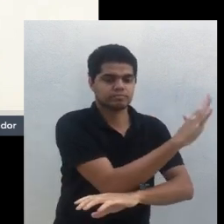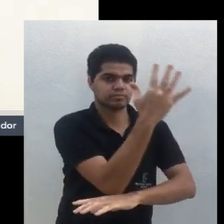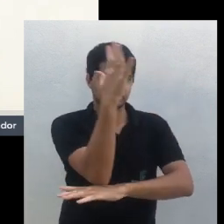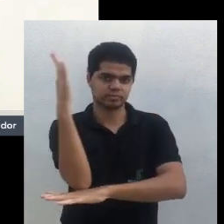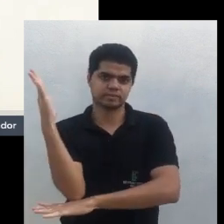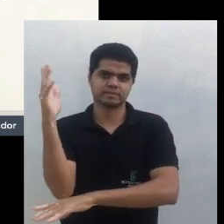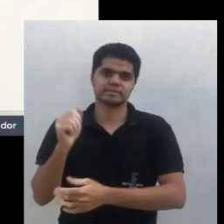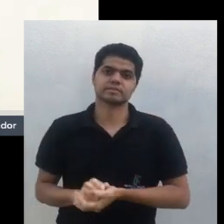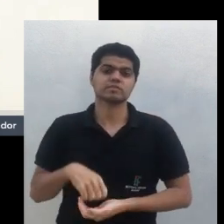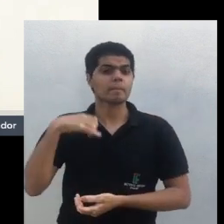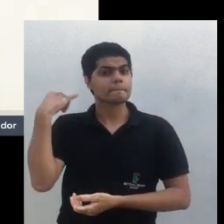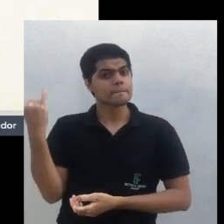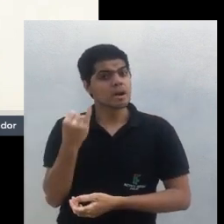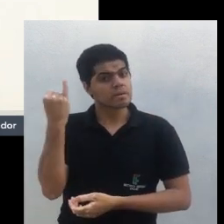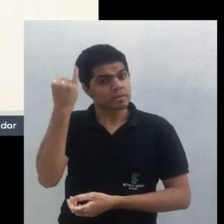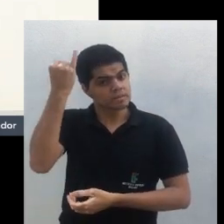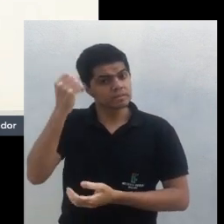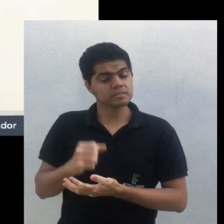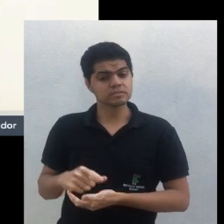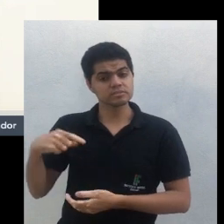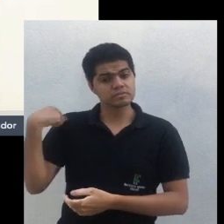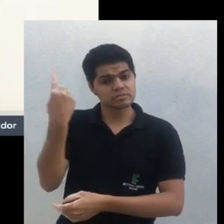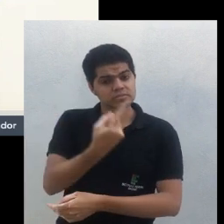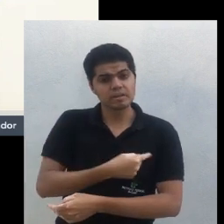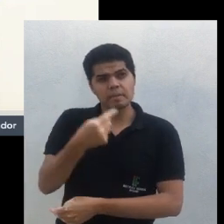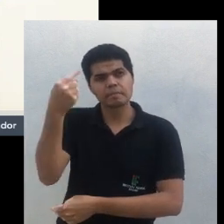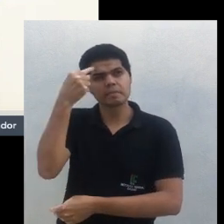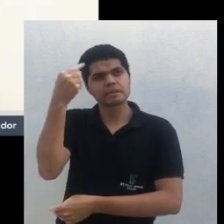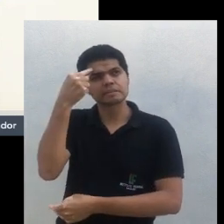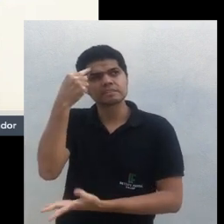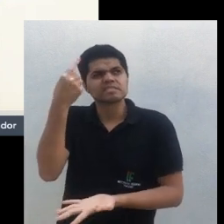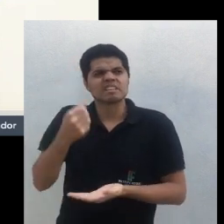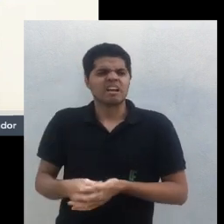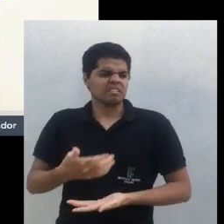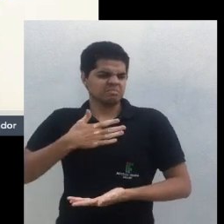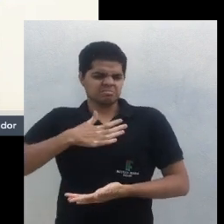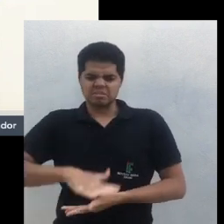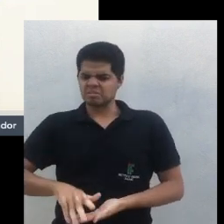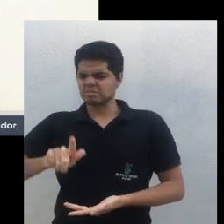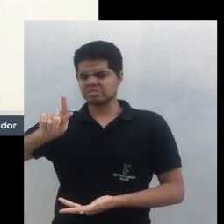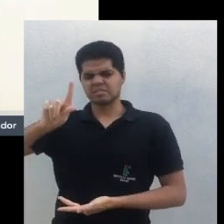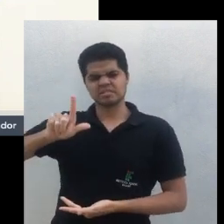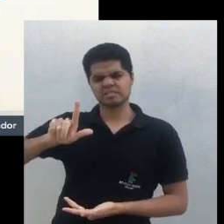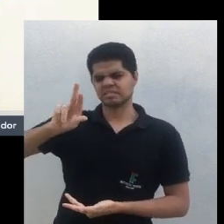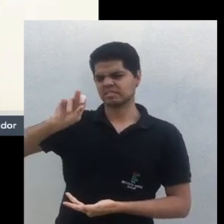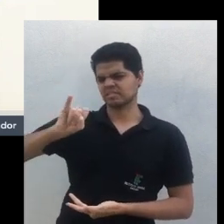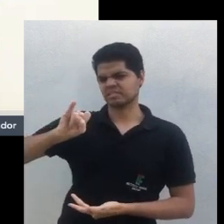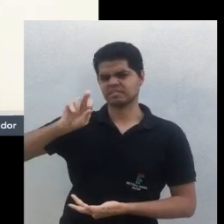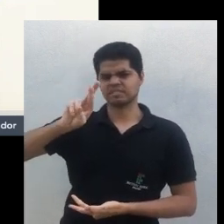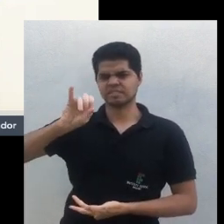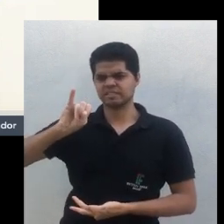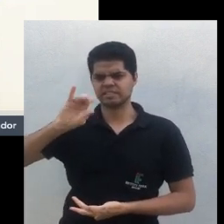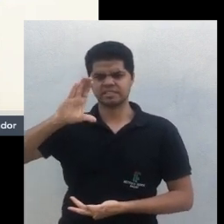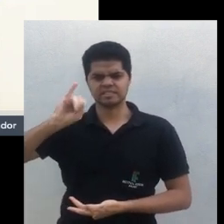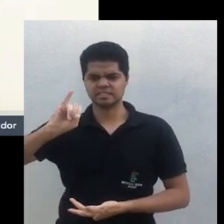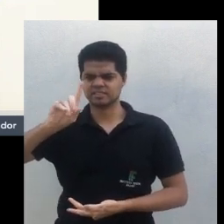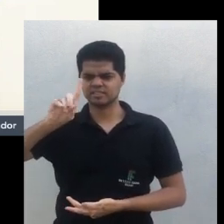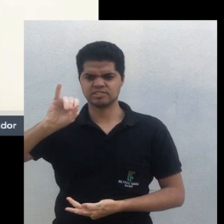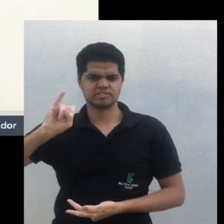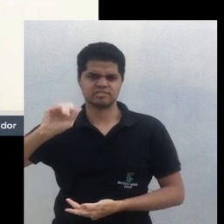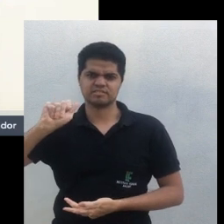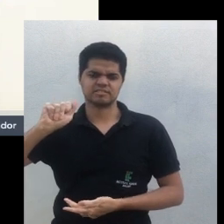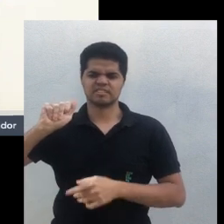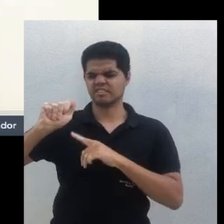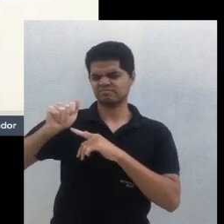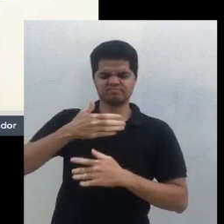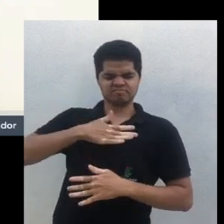e não ensinaram ela a manejar virou uma árvore virou um problema ali dentro e às vezes ela está até com pouca fertilidade no solo mas não